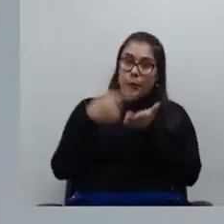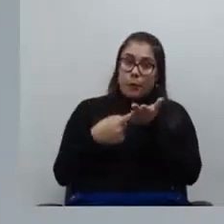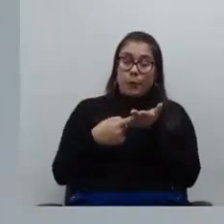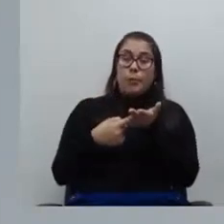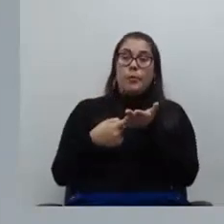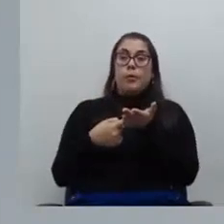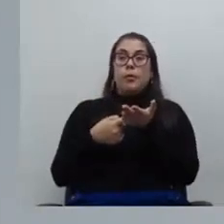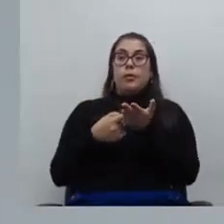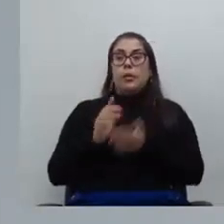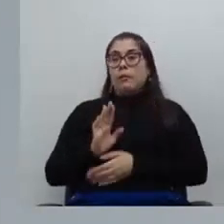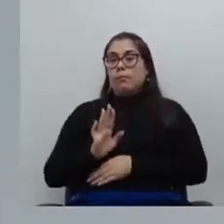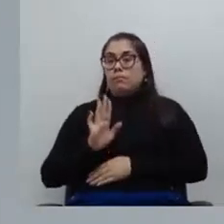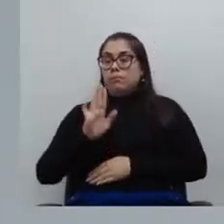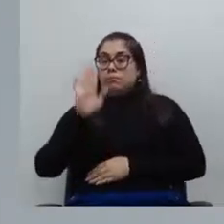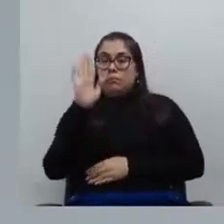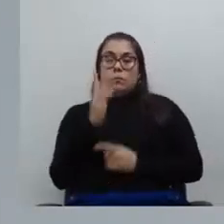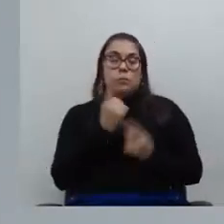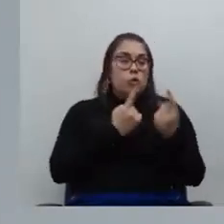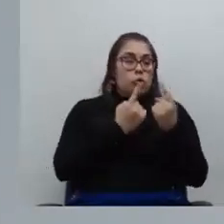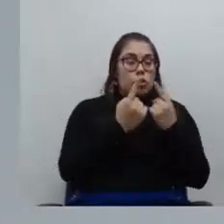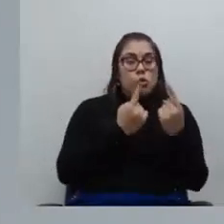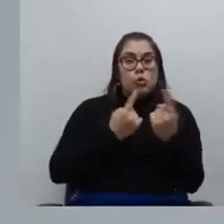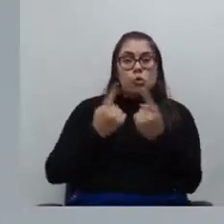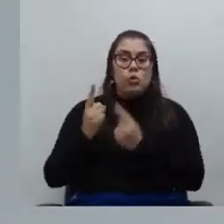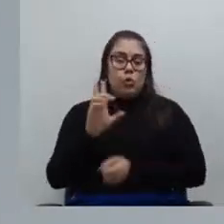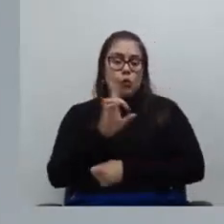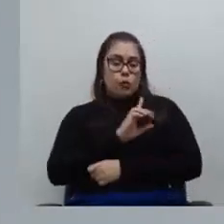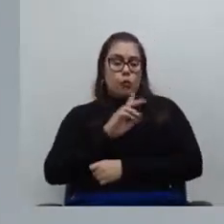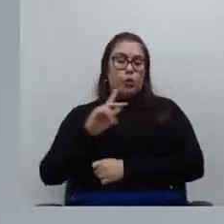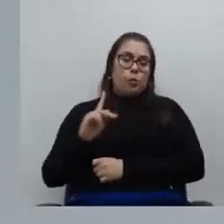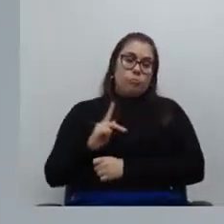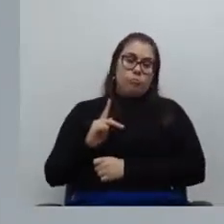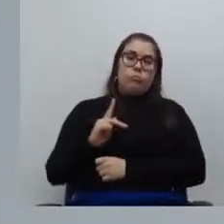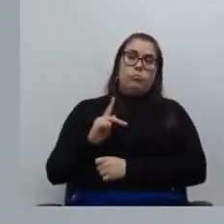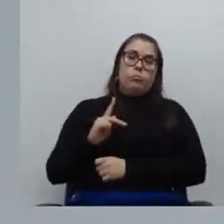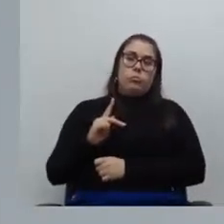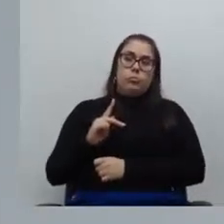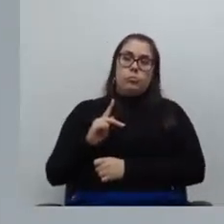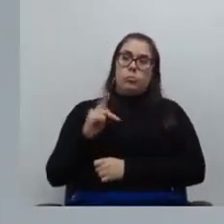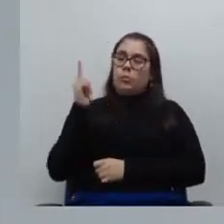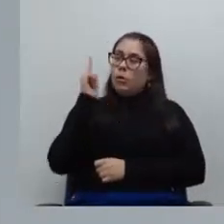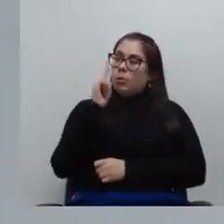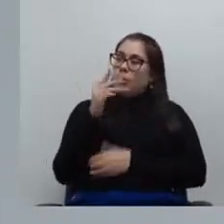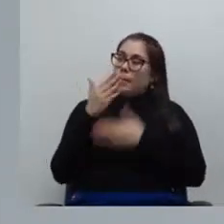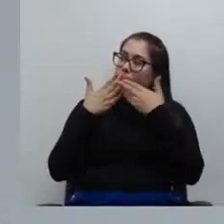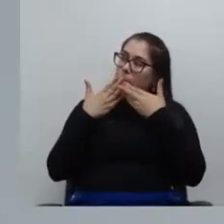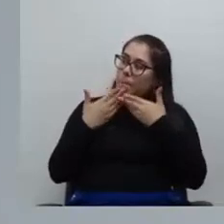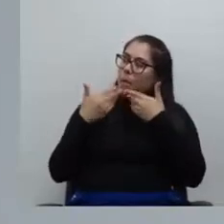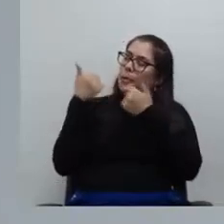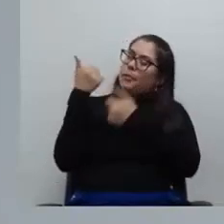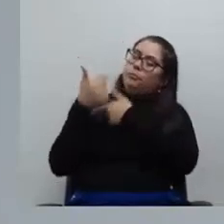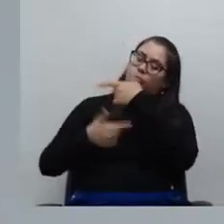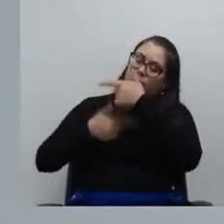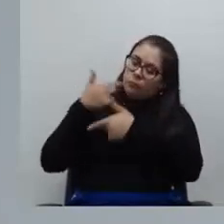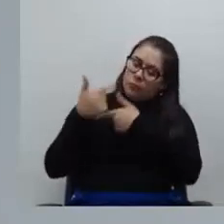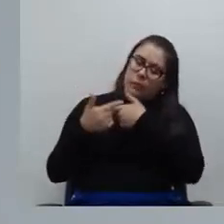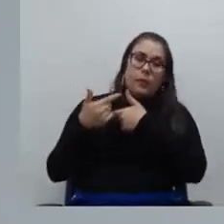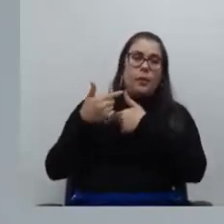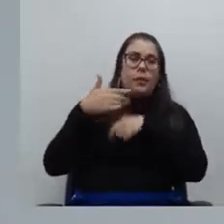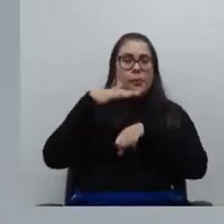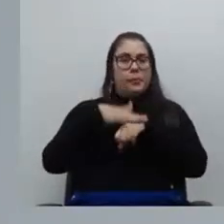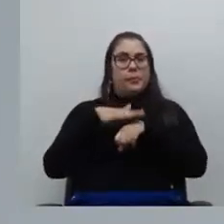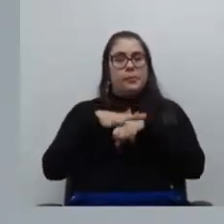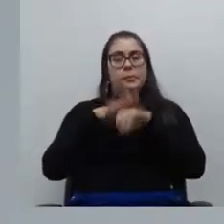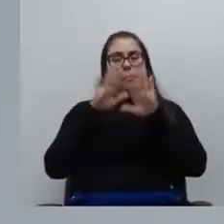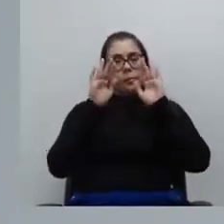já feito nas eleições de diálogo com os defensores e defensoras da carreira para aprimoramento da sua atuação na prática e na ponta,